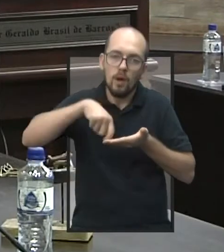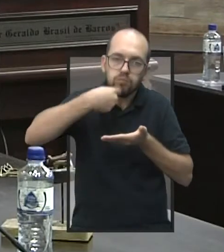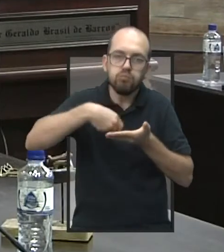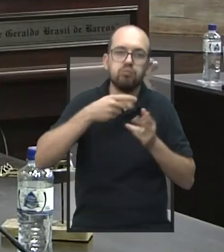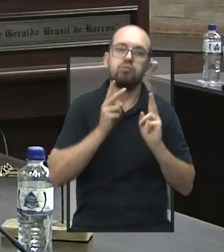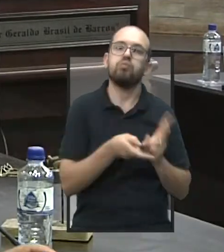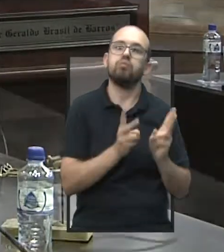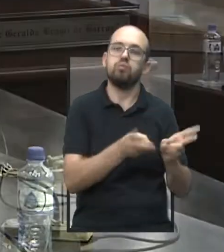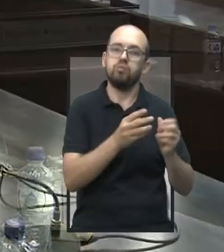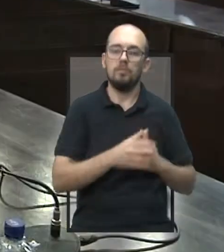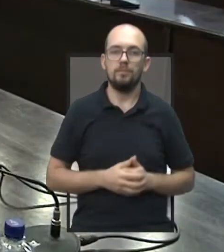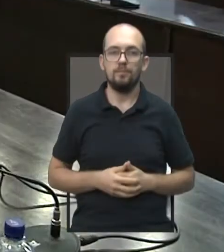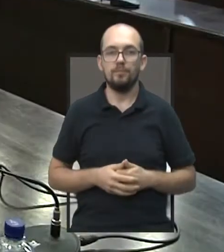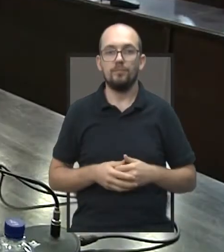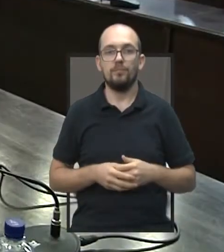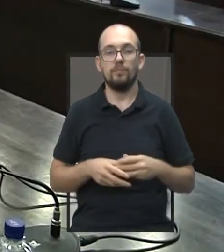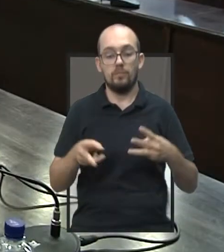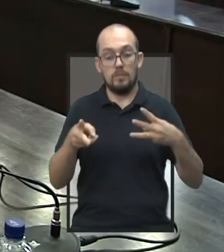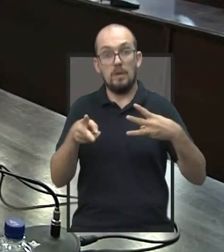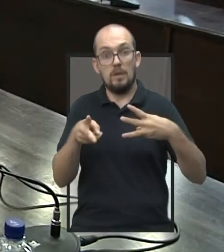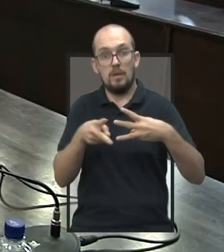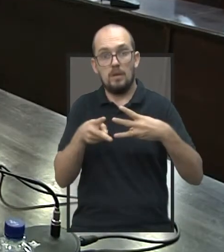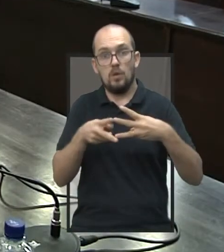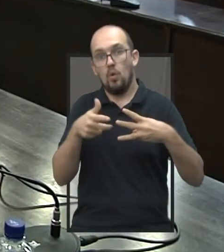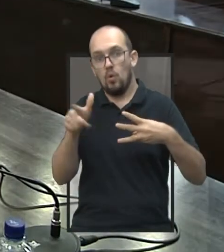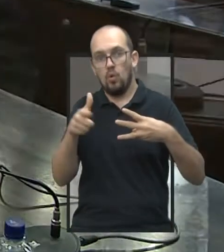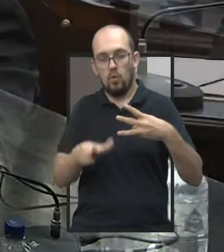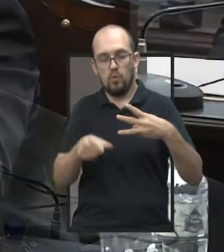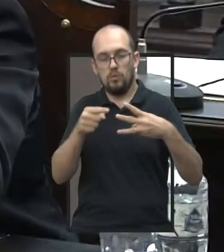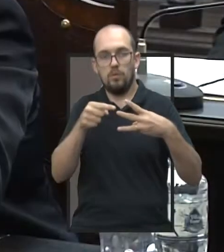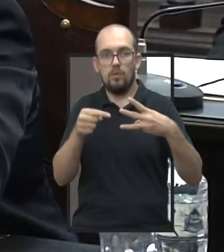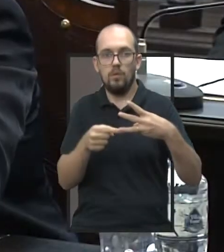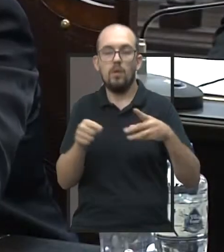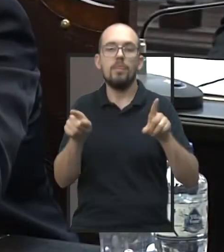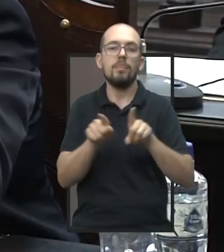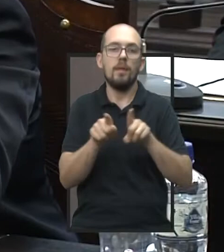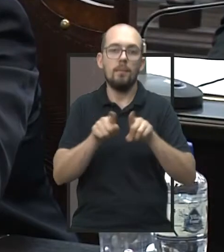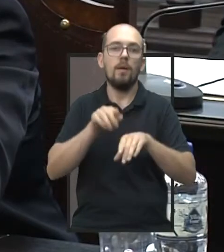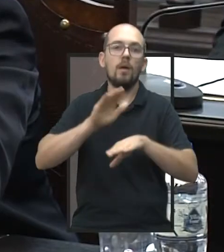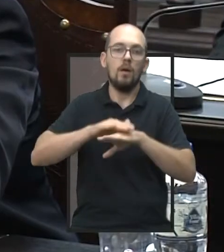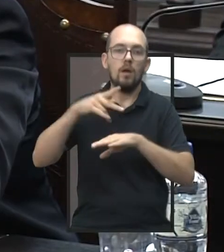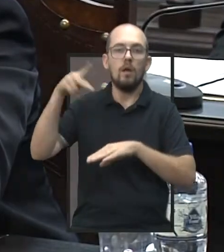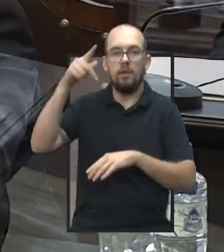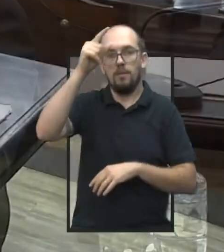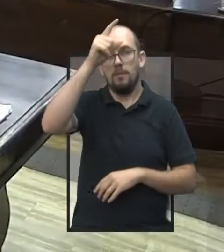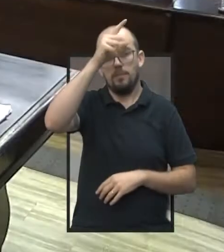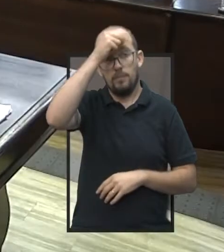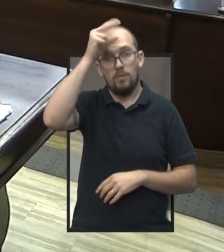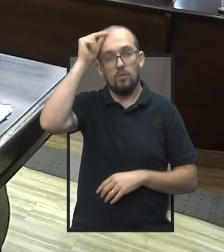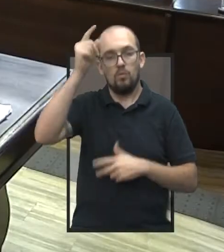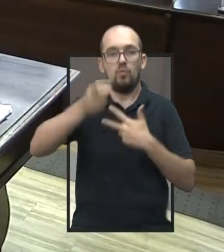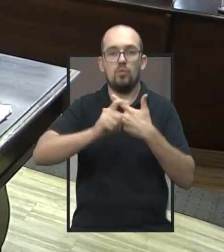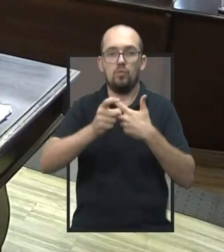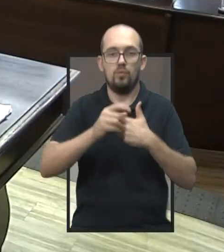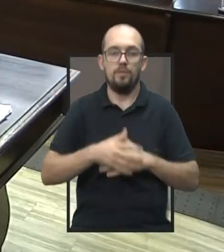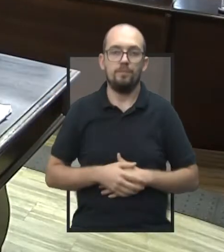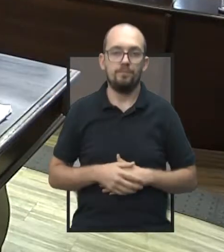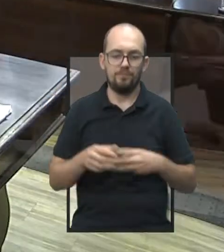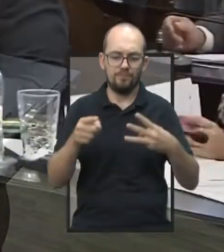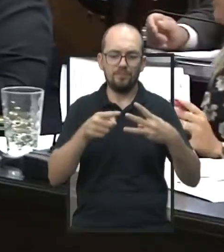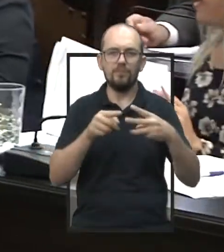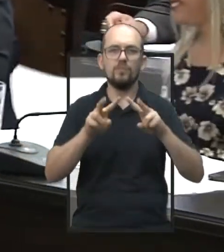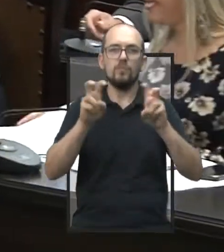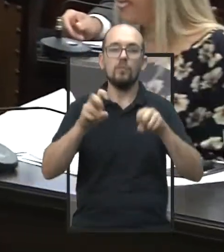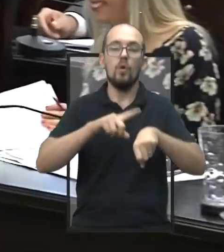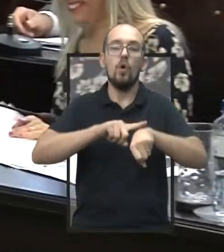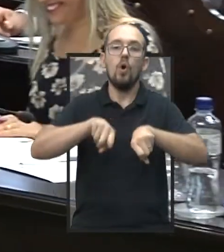alunos da rede pública. Os outros dois textos que deram entrada na casa são da Prefeitura. Um deles altera